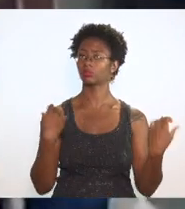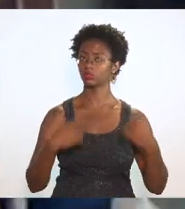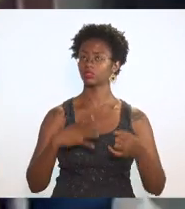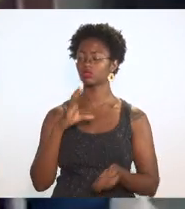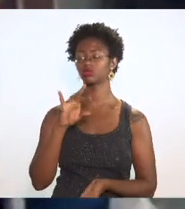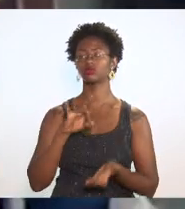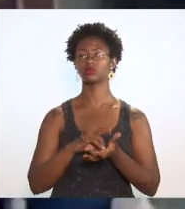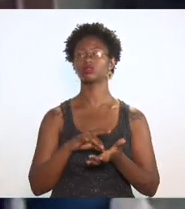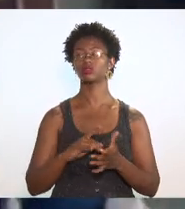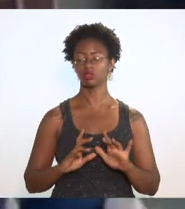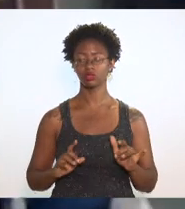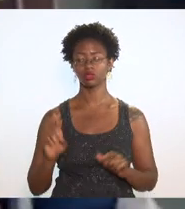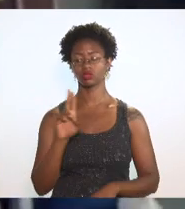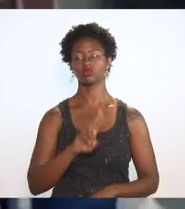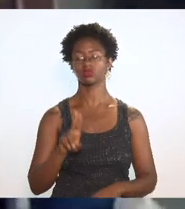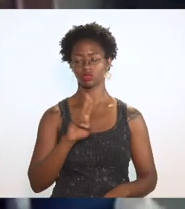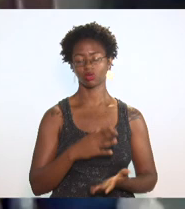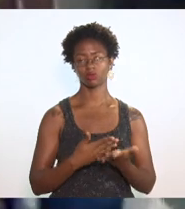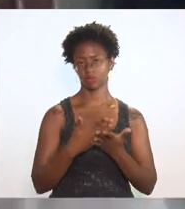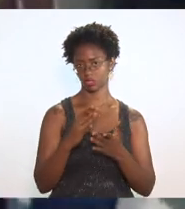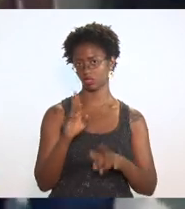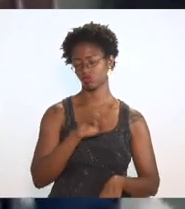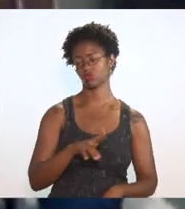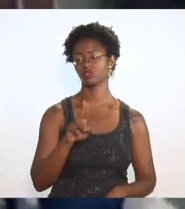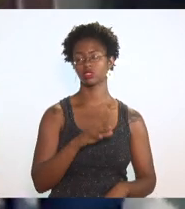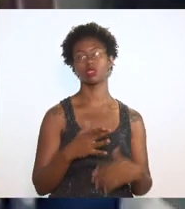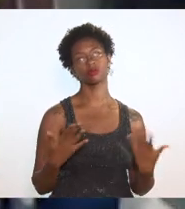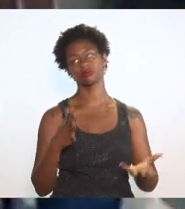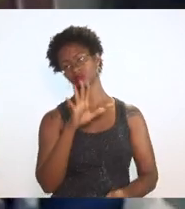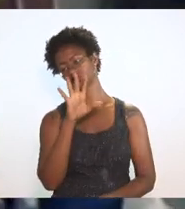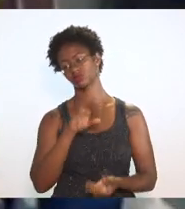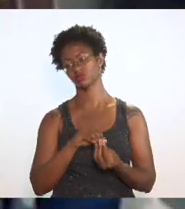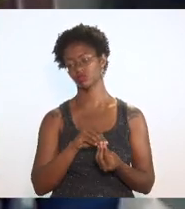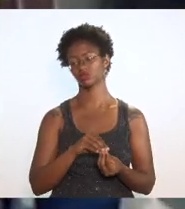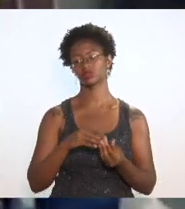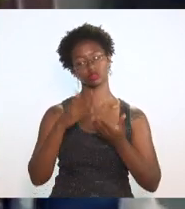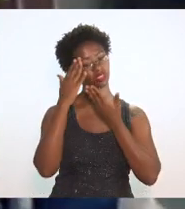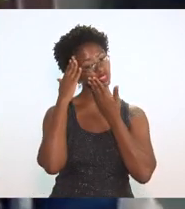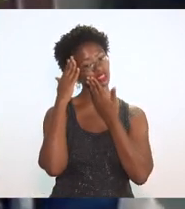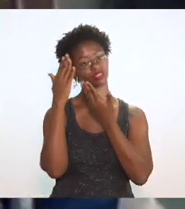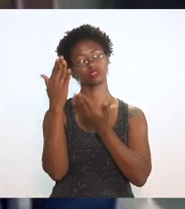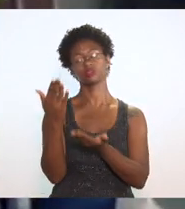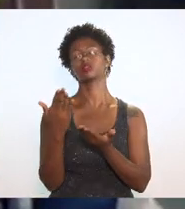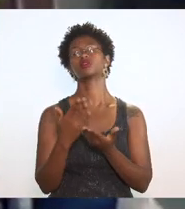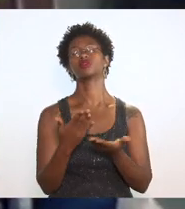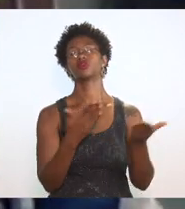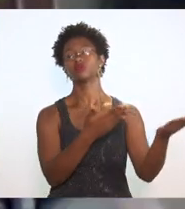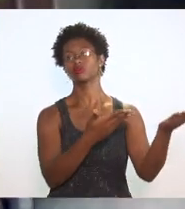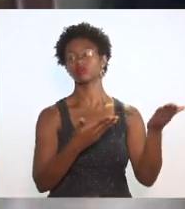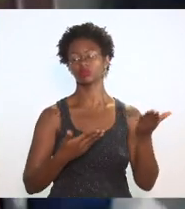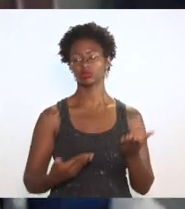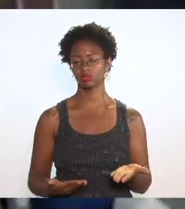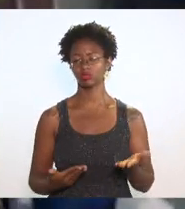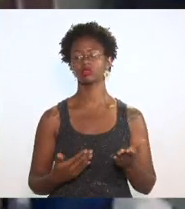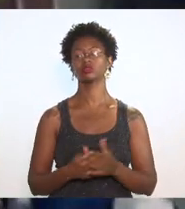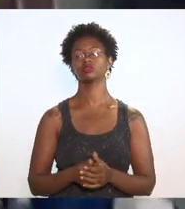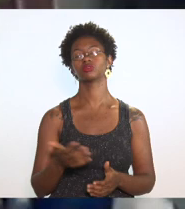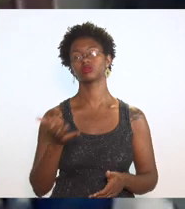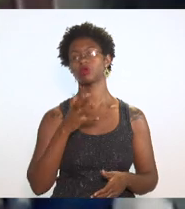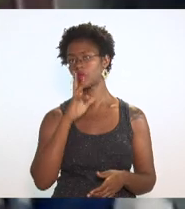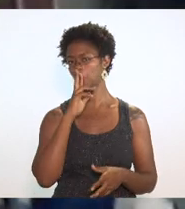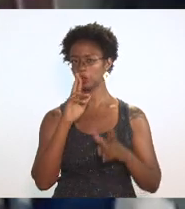efetivamente aplicada então resumindo agradeço o convite e espero ter